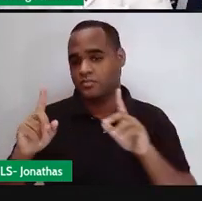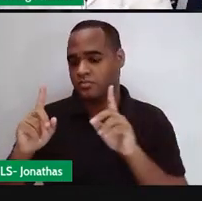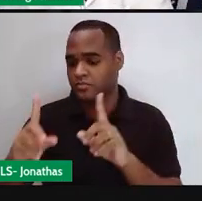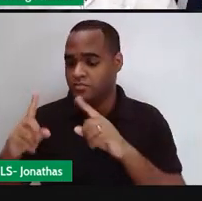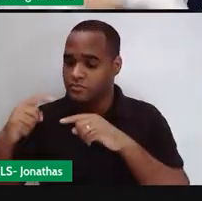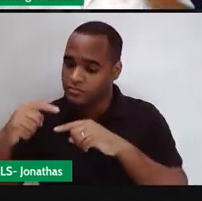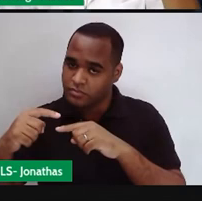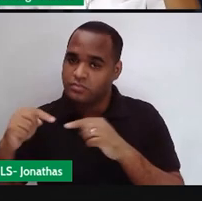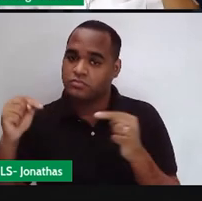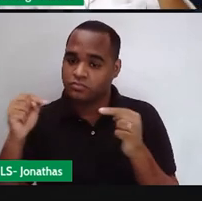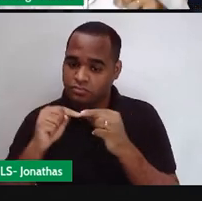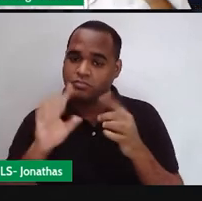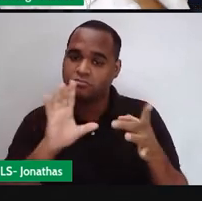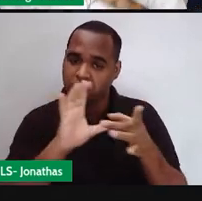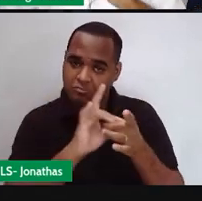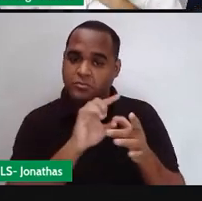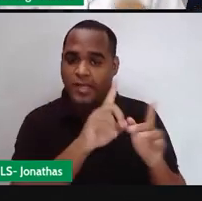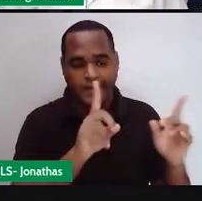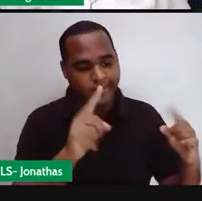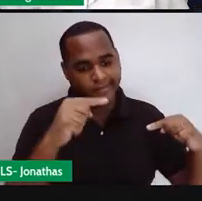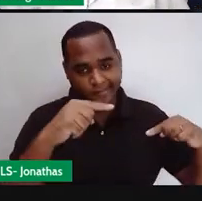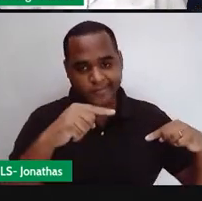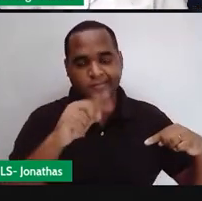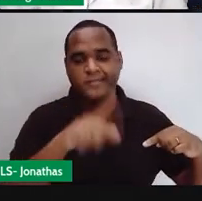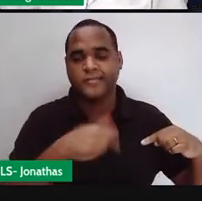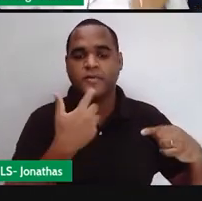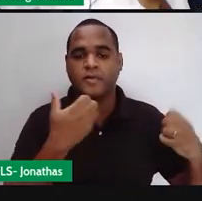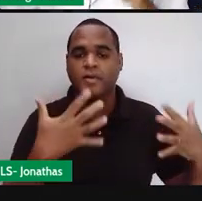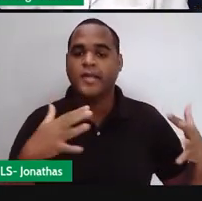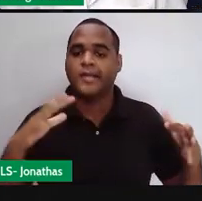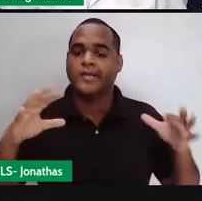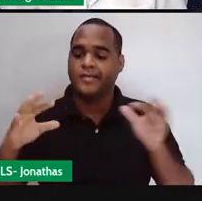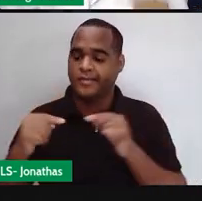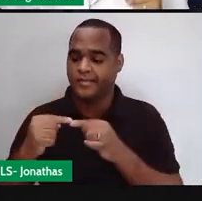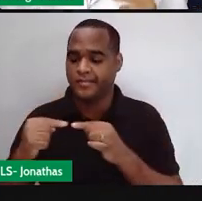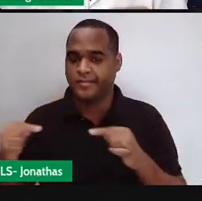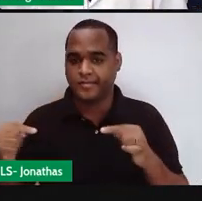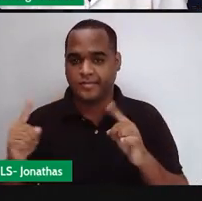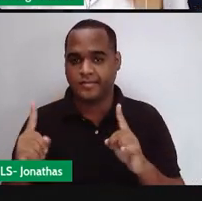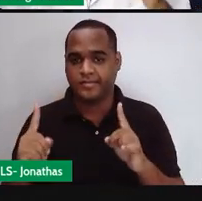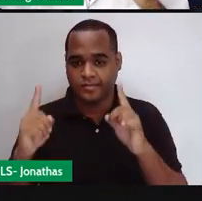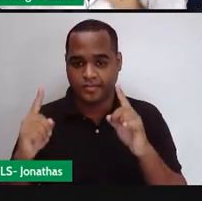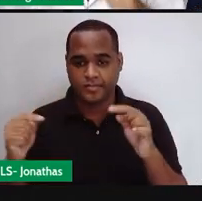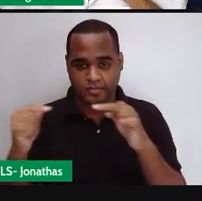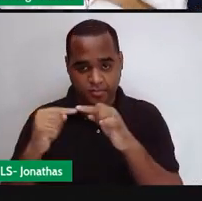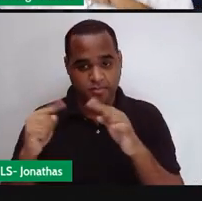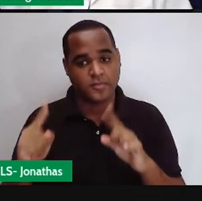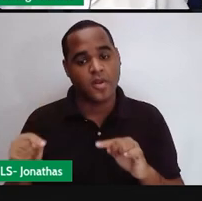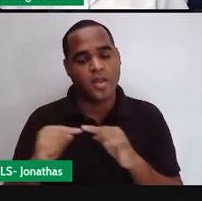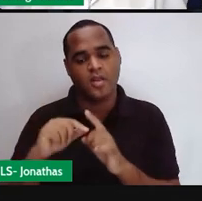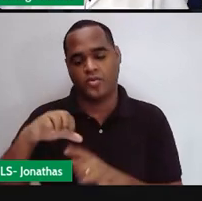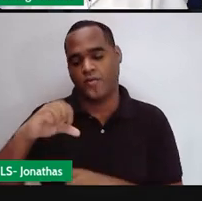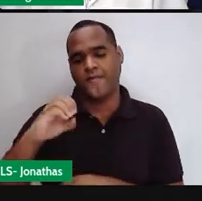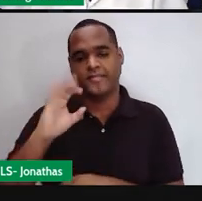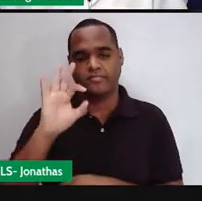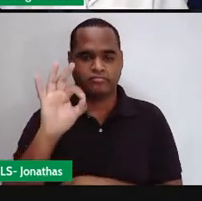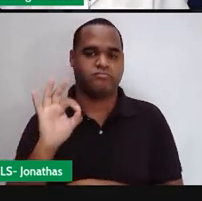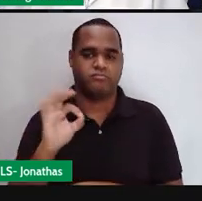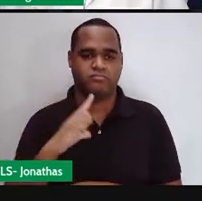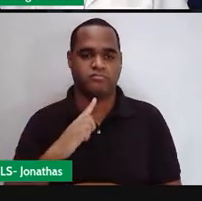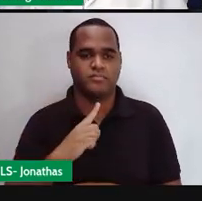retângulo? porque os ângulos internos do quadrado são ângulos retos ângulos que tem medida de 90 graus